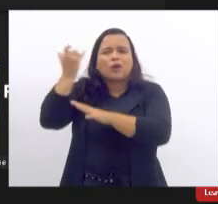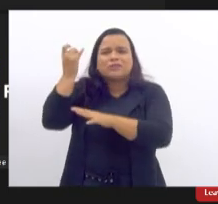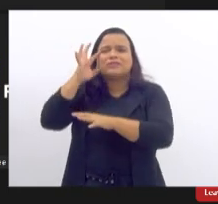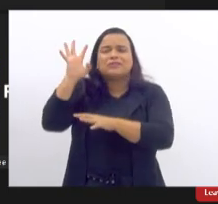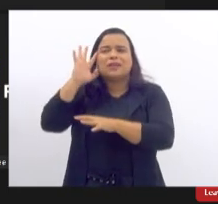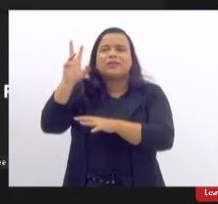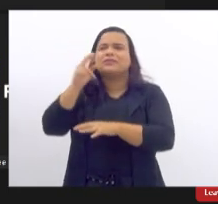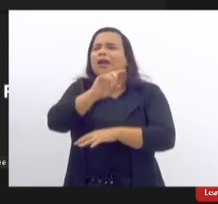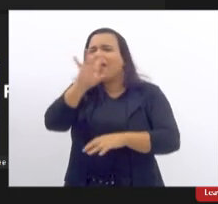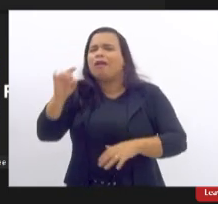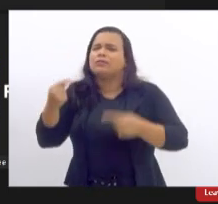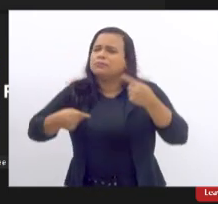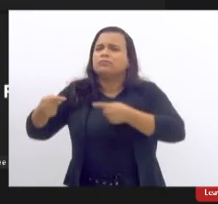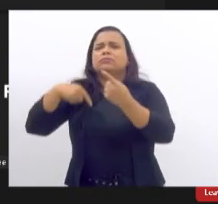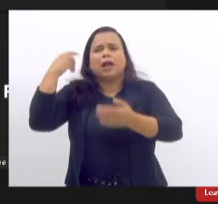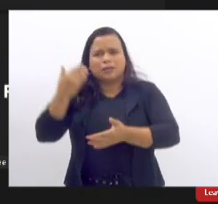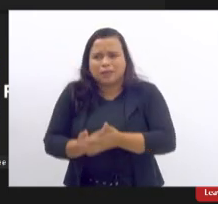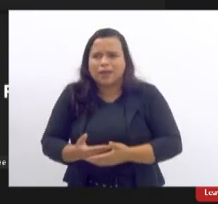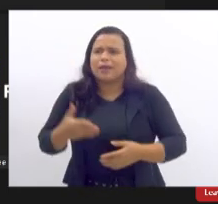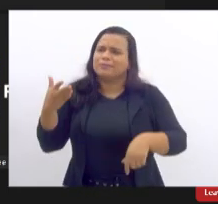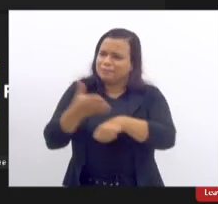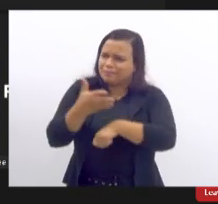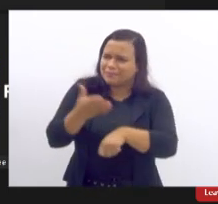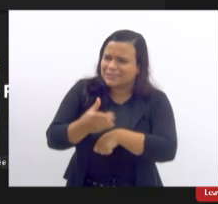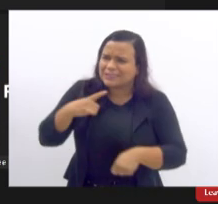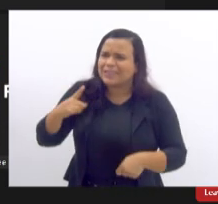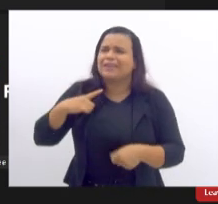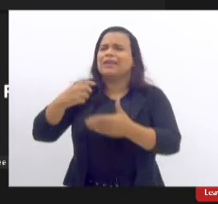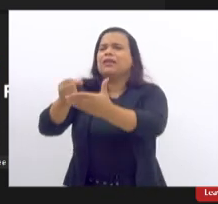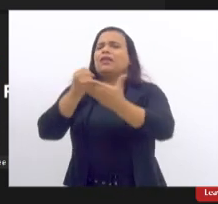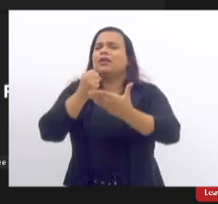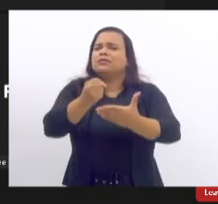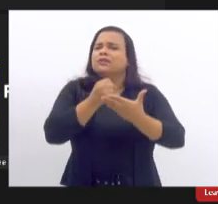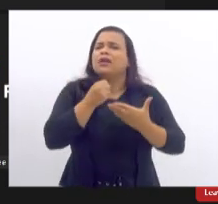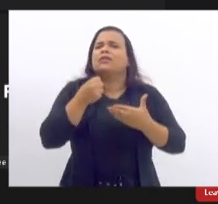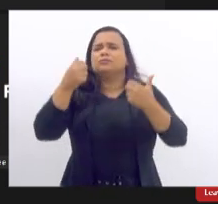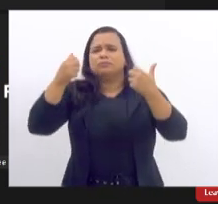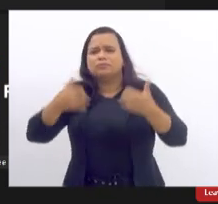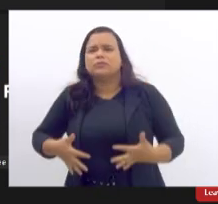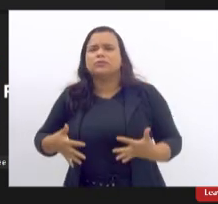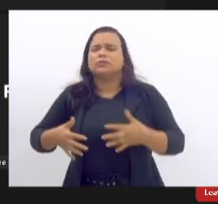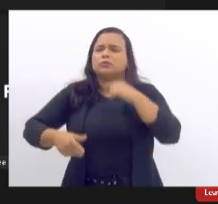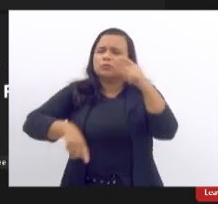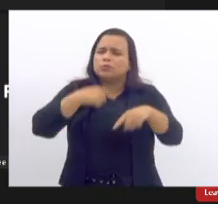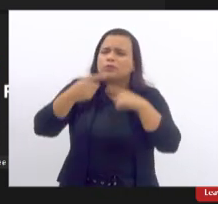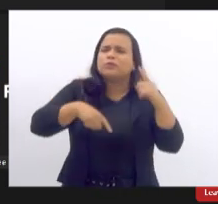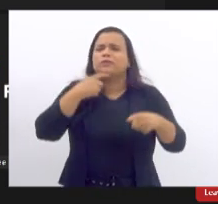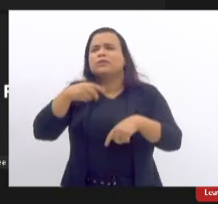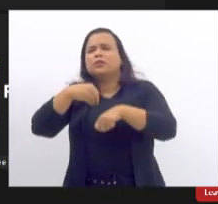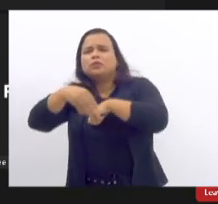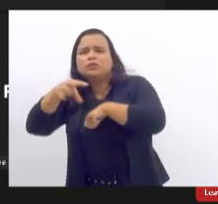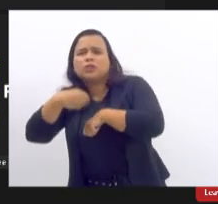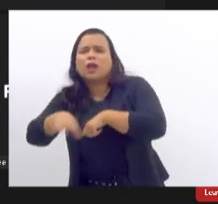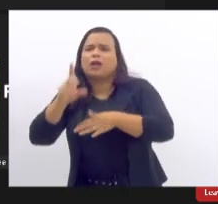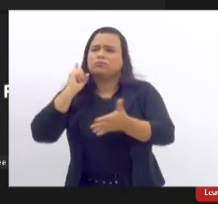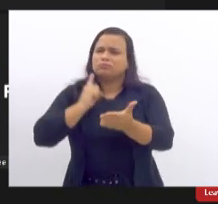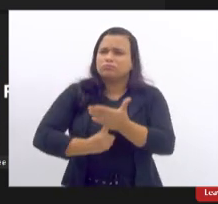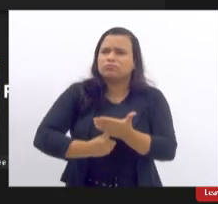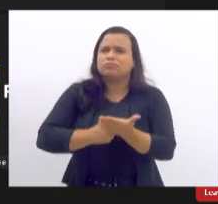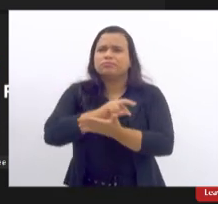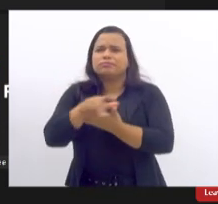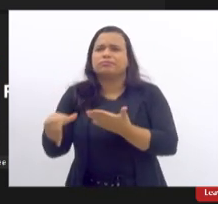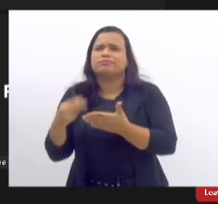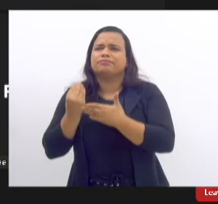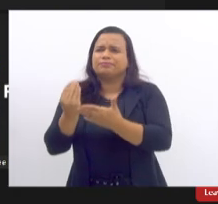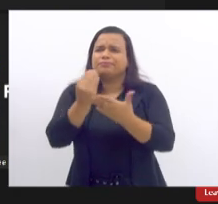agora discutindo participando trazendo dúvidas sugestões compromissos não